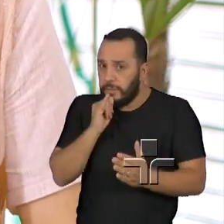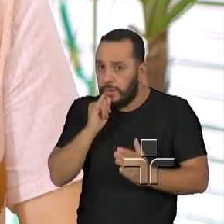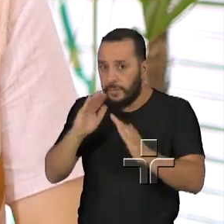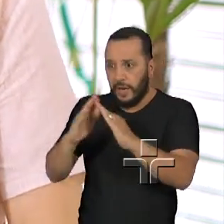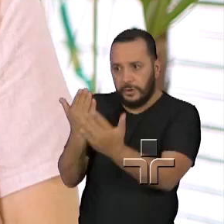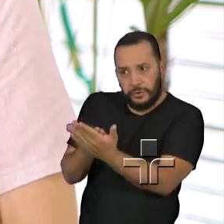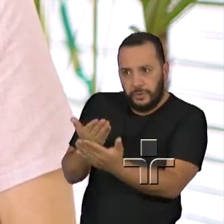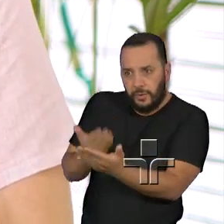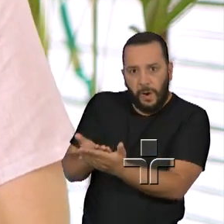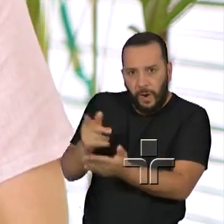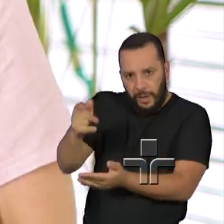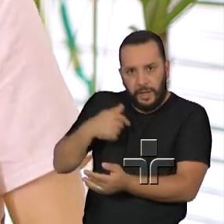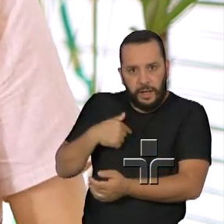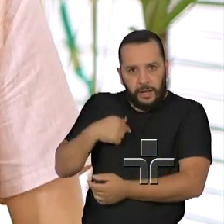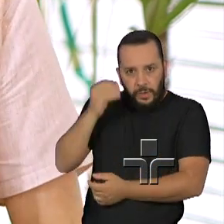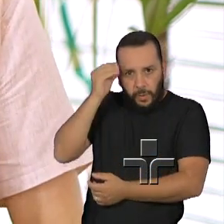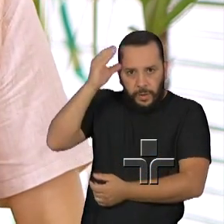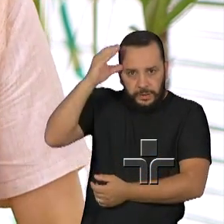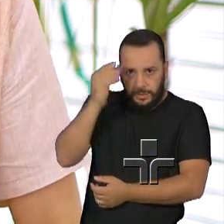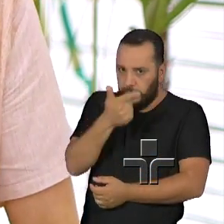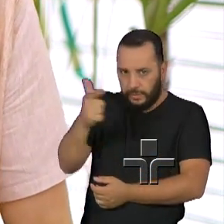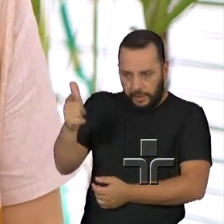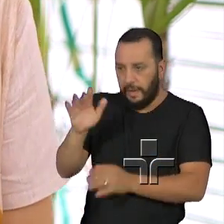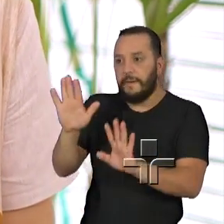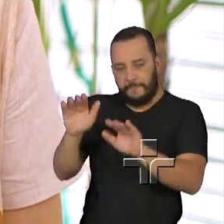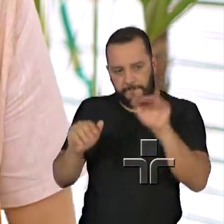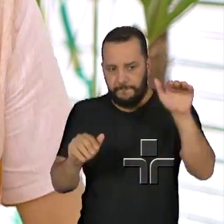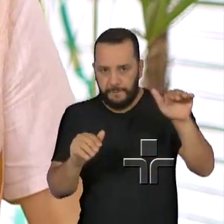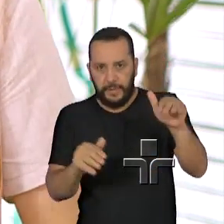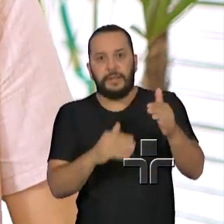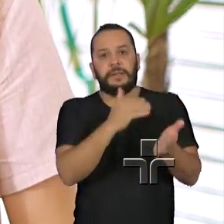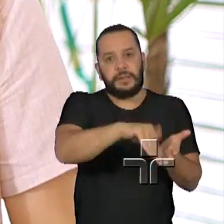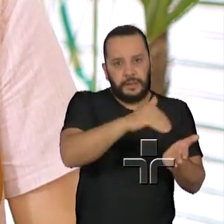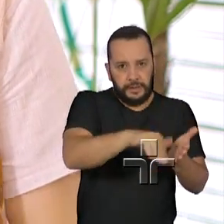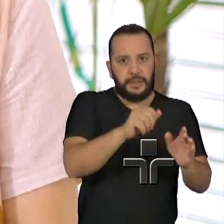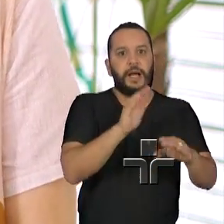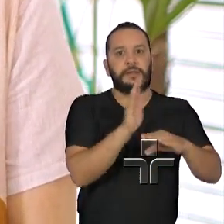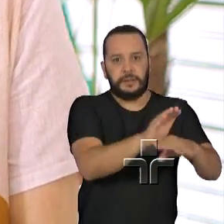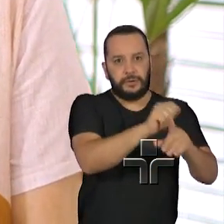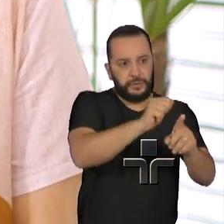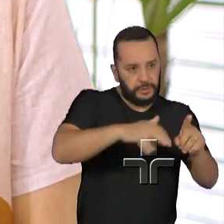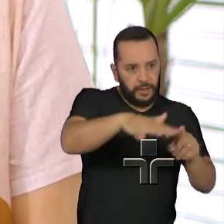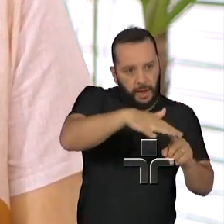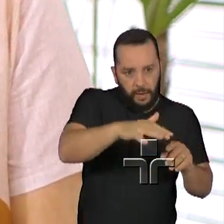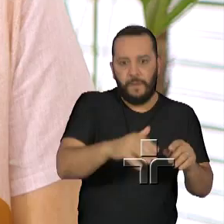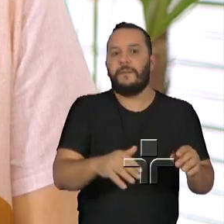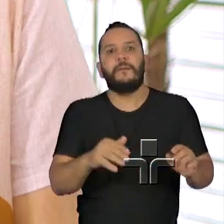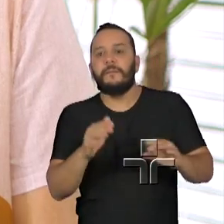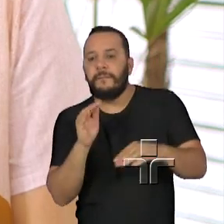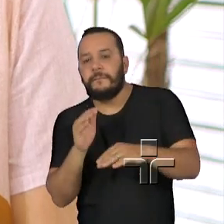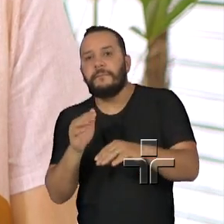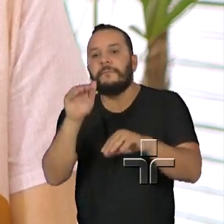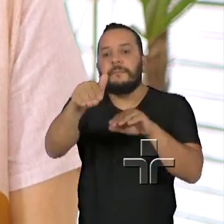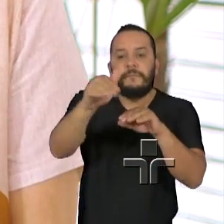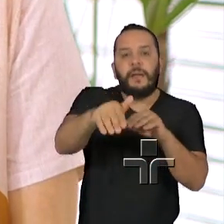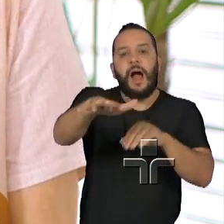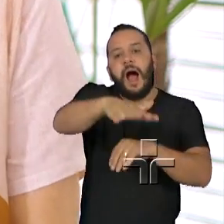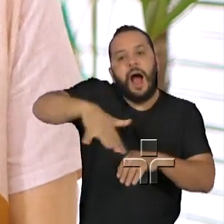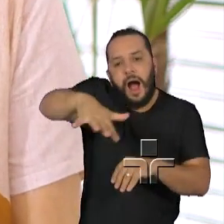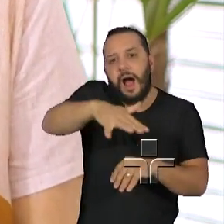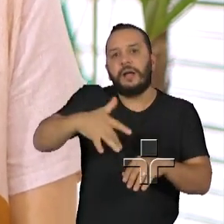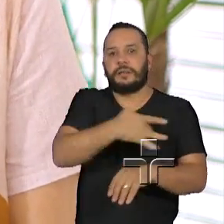saber todo, a gente vai buscar com a Secretaria de Assistência Social, Secretaria de Assistência Social com a Saúde. E eu acho que essa articulação